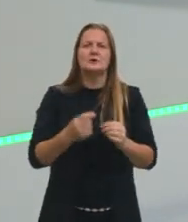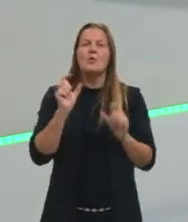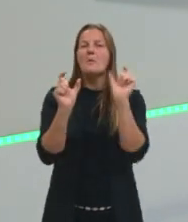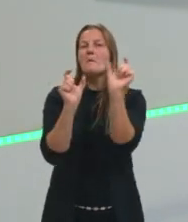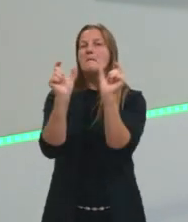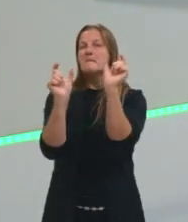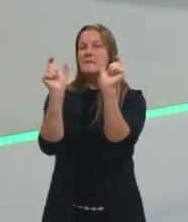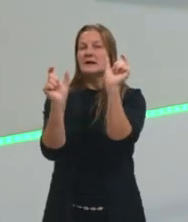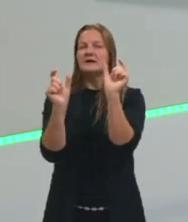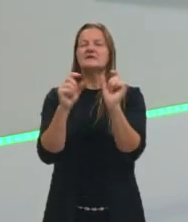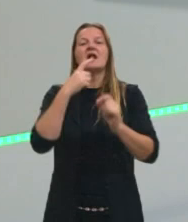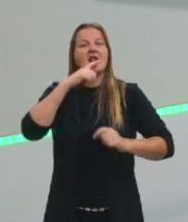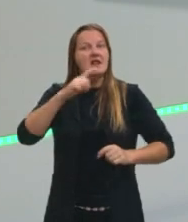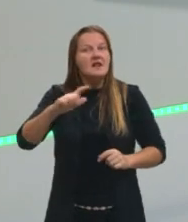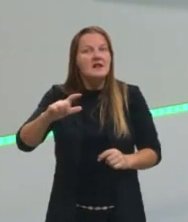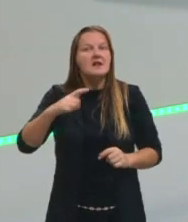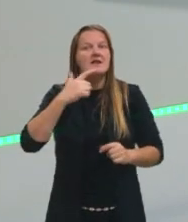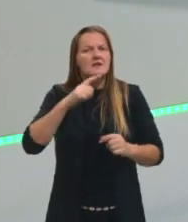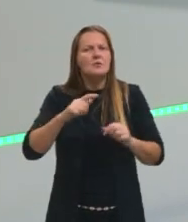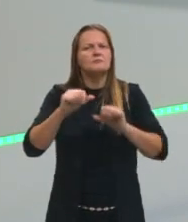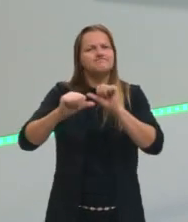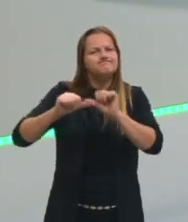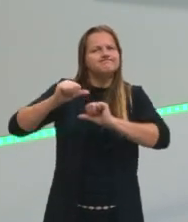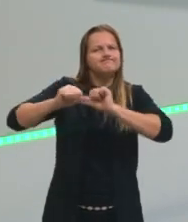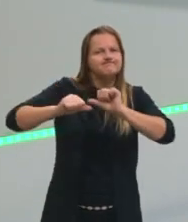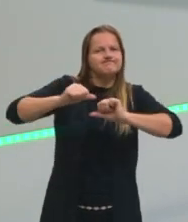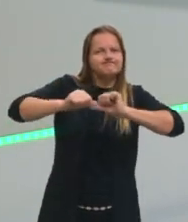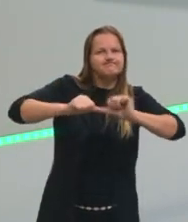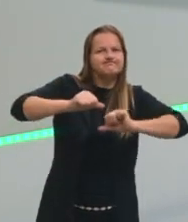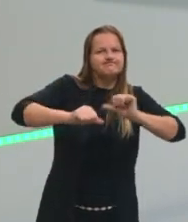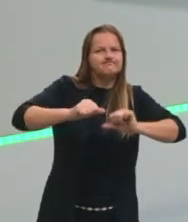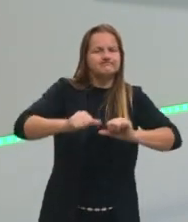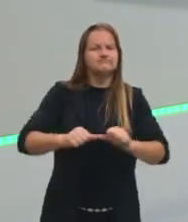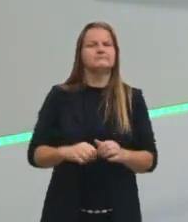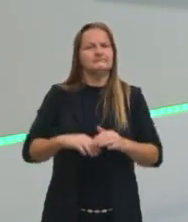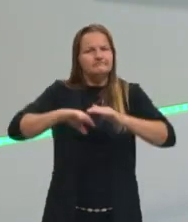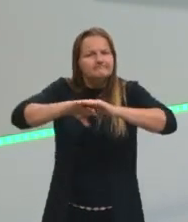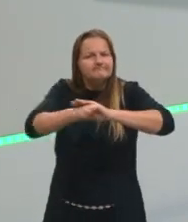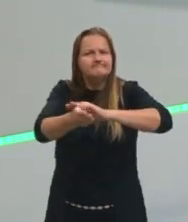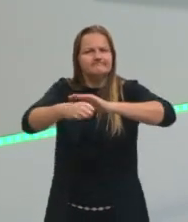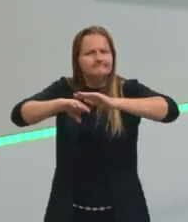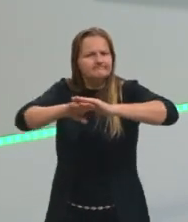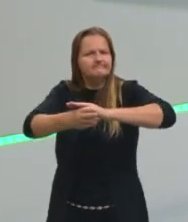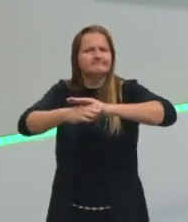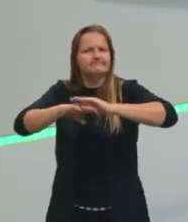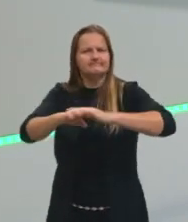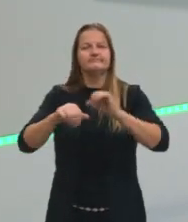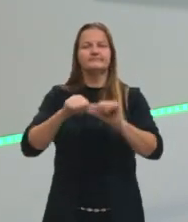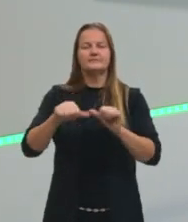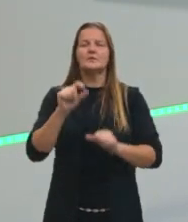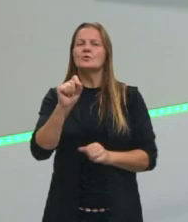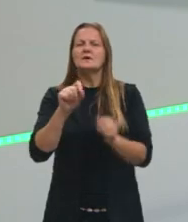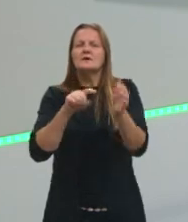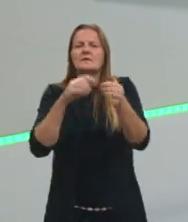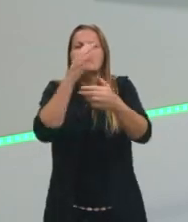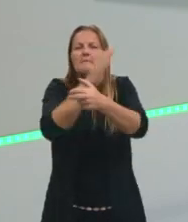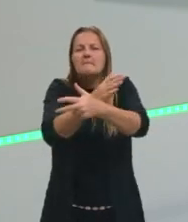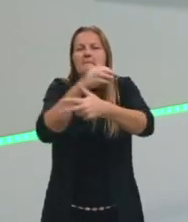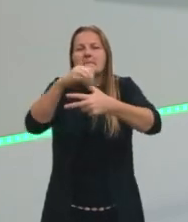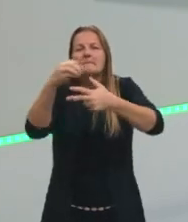como a língua vai sofrendo alterações, como ela vai se modificando. O que que pede a nossa questão?